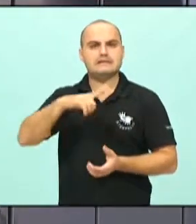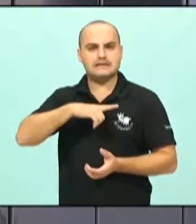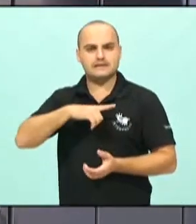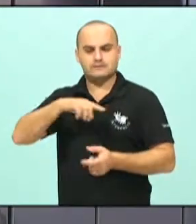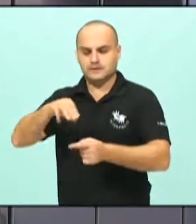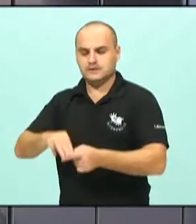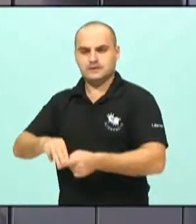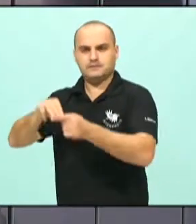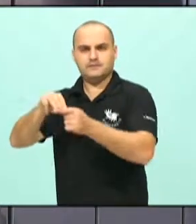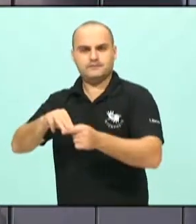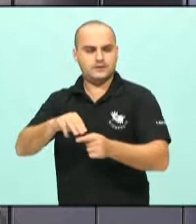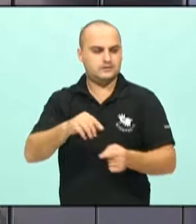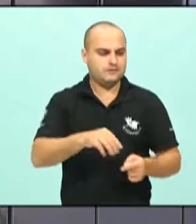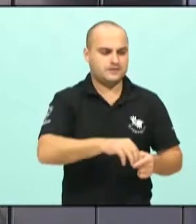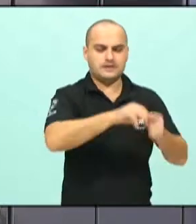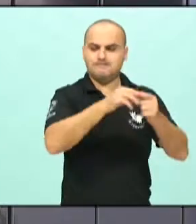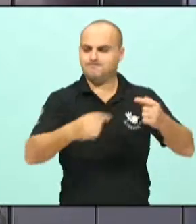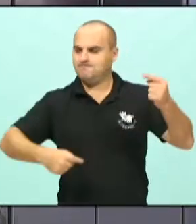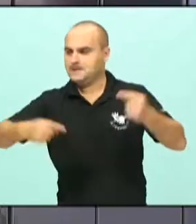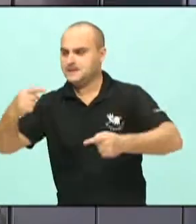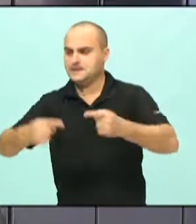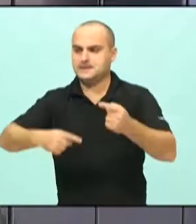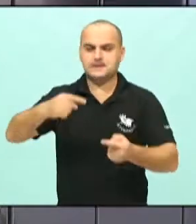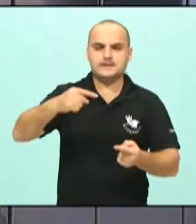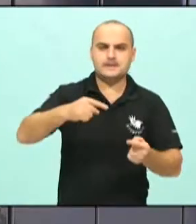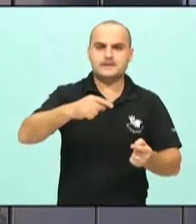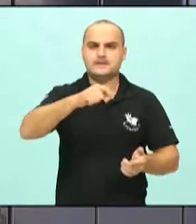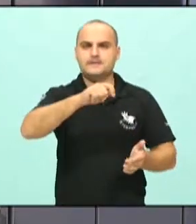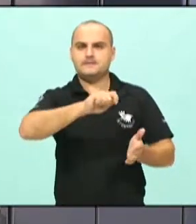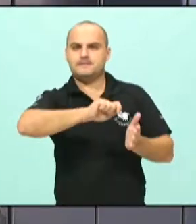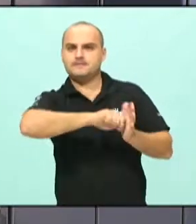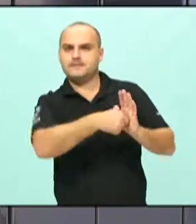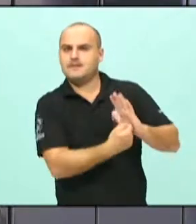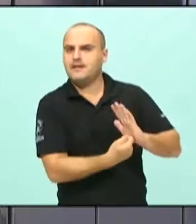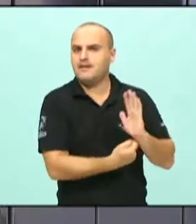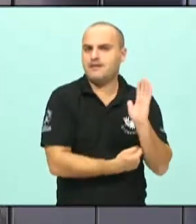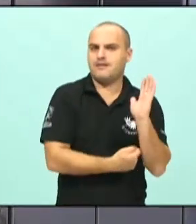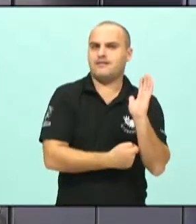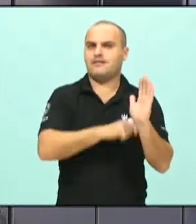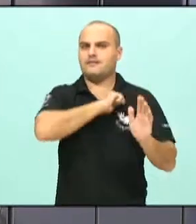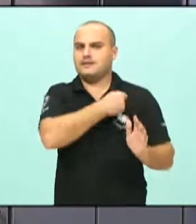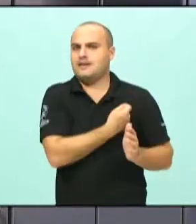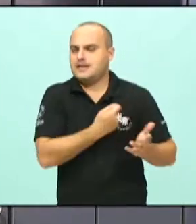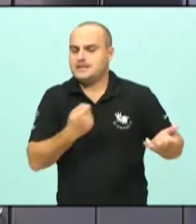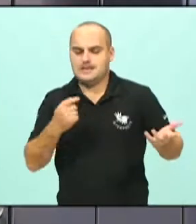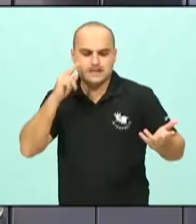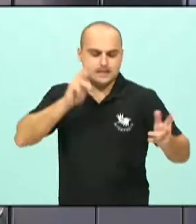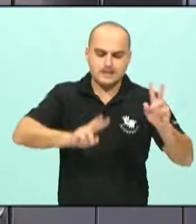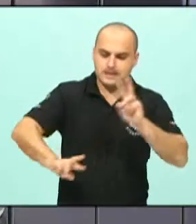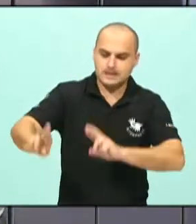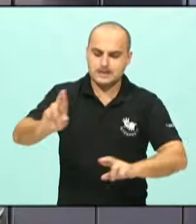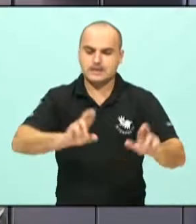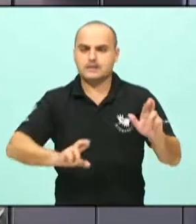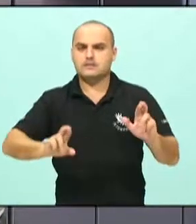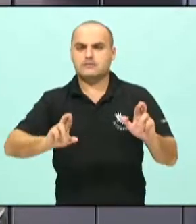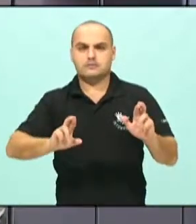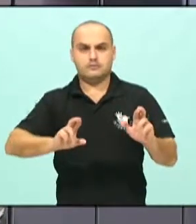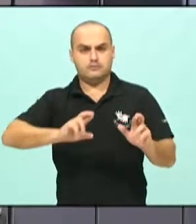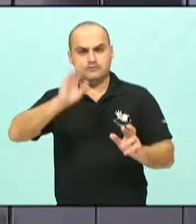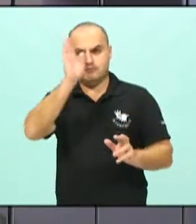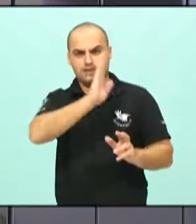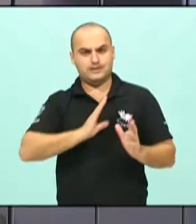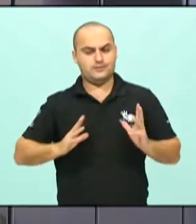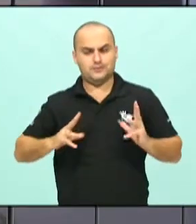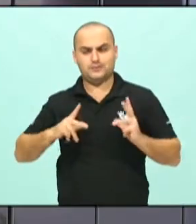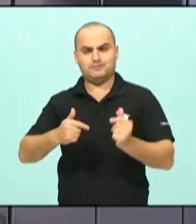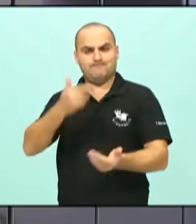municípios, isso tem trazido prejuízo para o país como um todo. Às vezes é